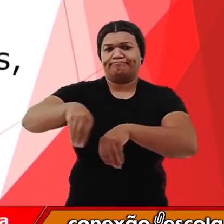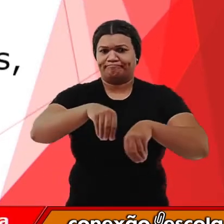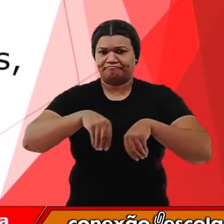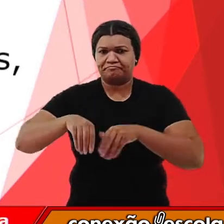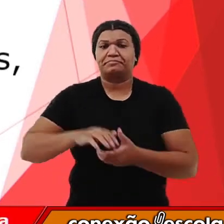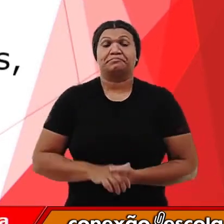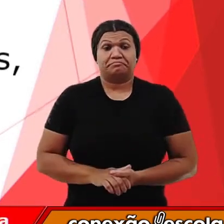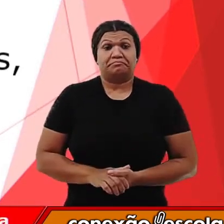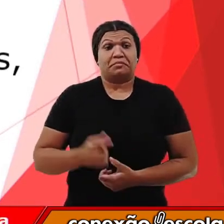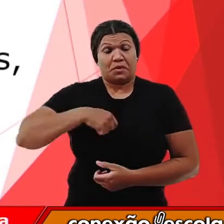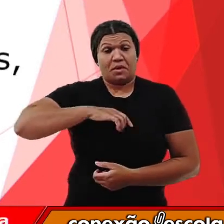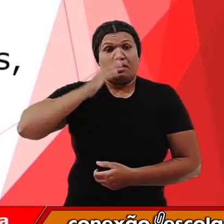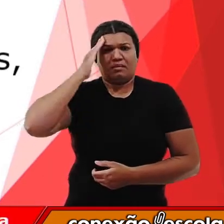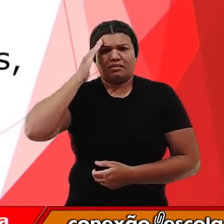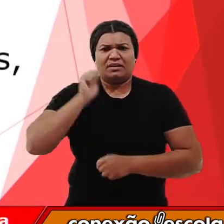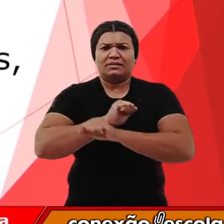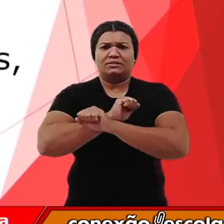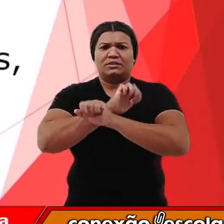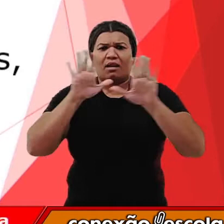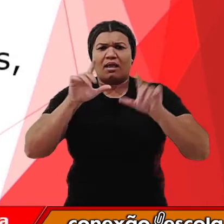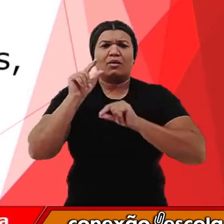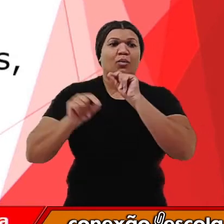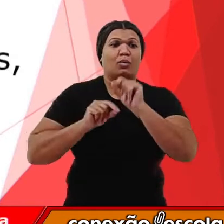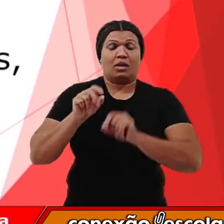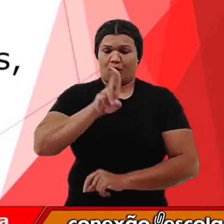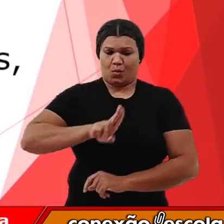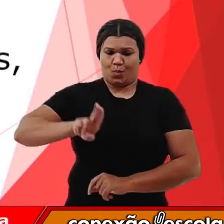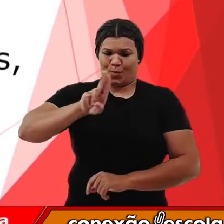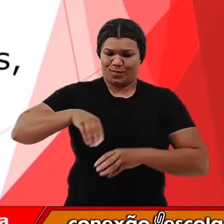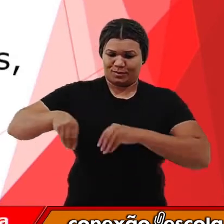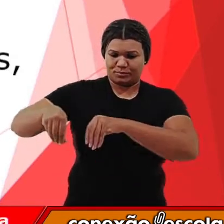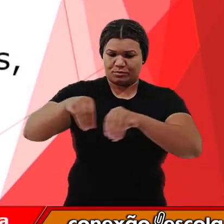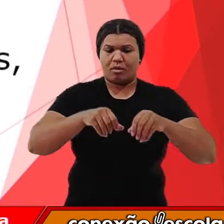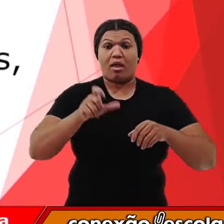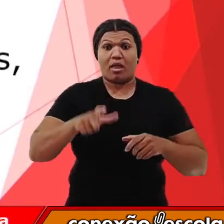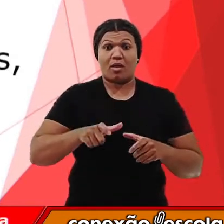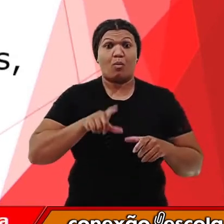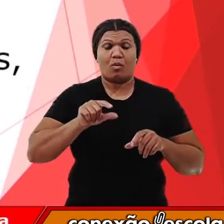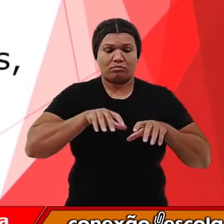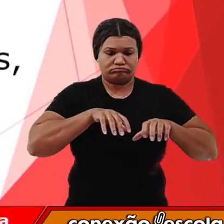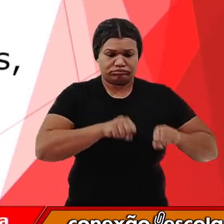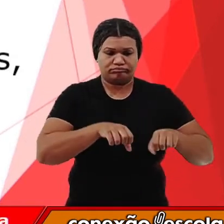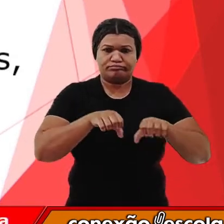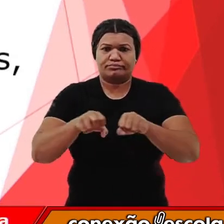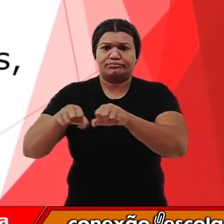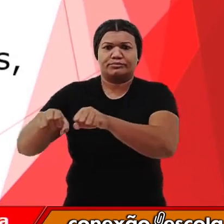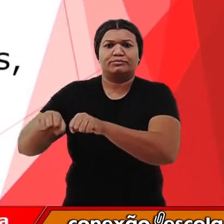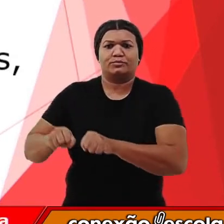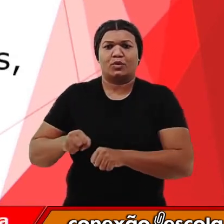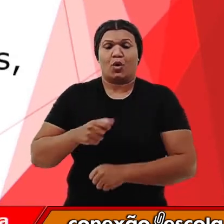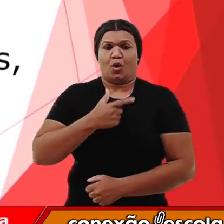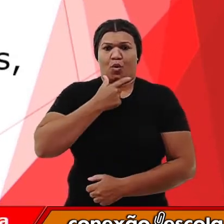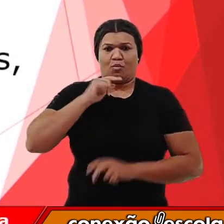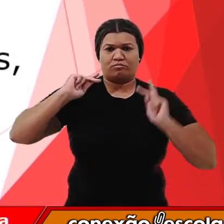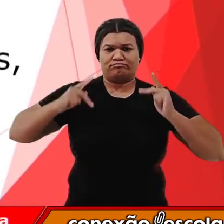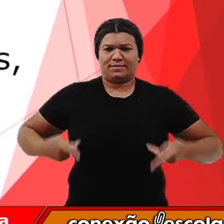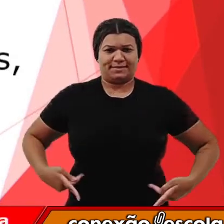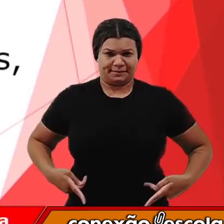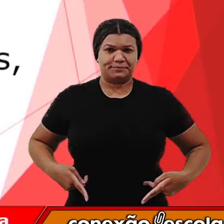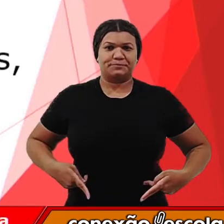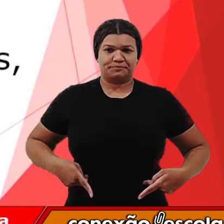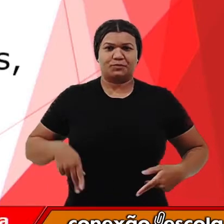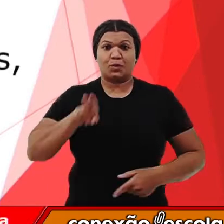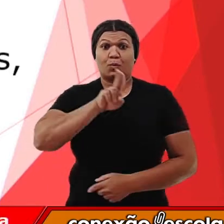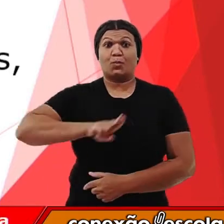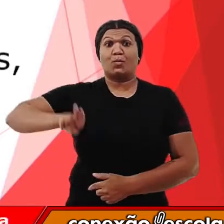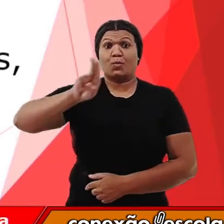solo a caracterização, a ocupação do espaço geográfico pelo homem. É como se fosse a